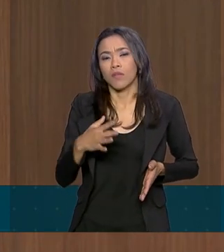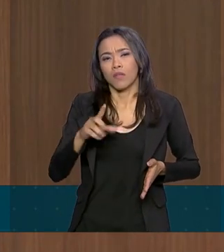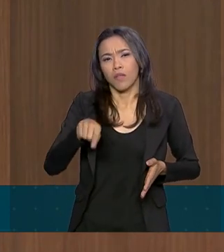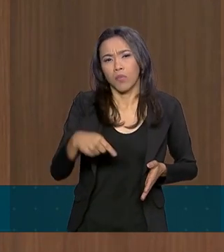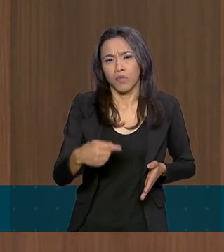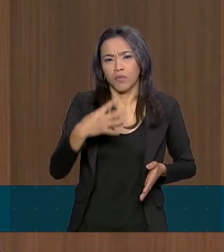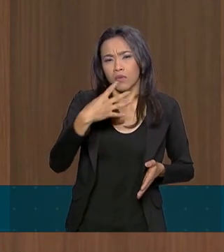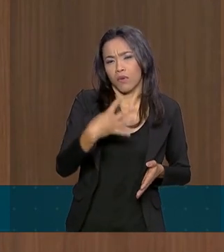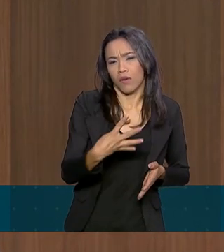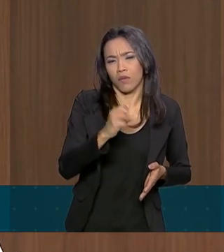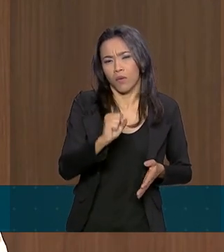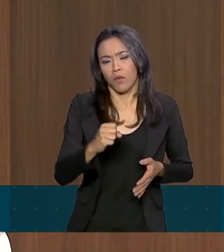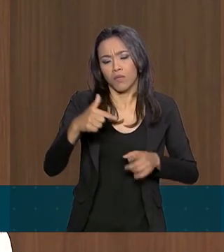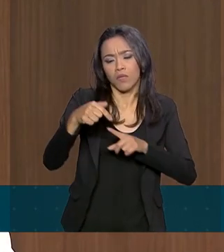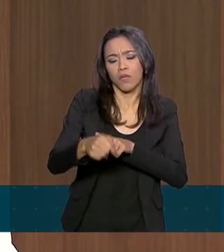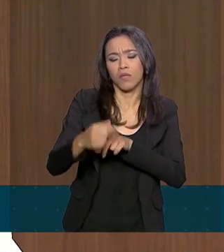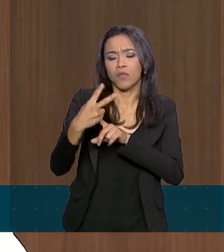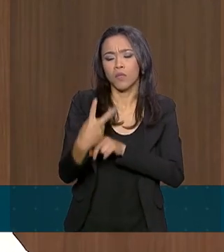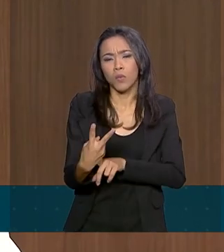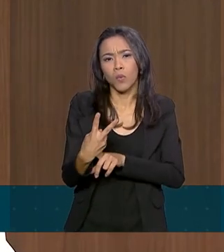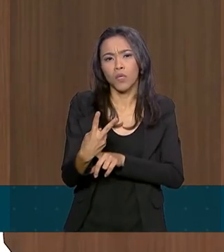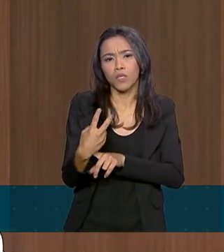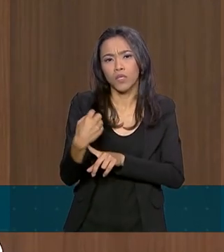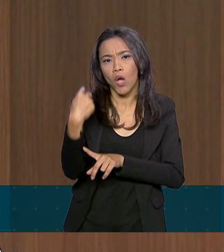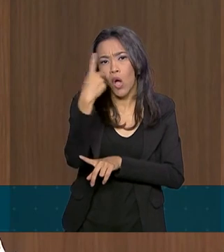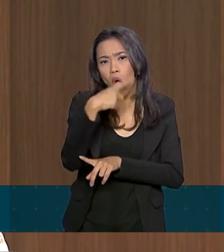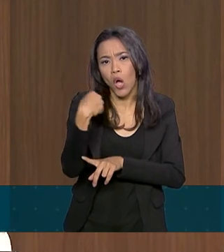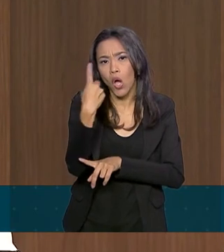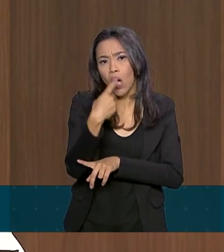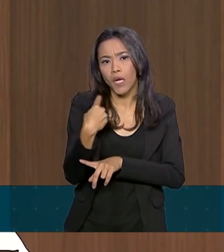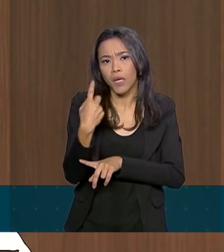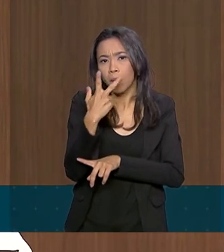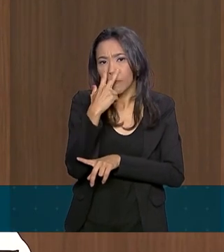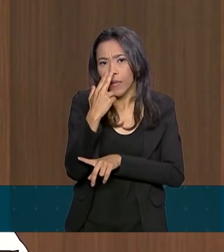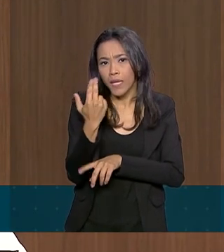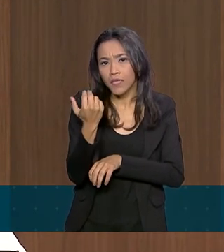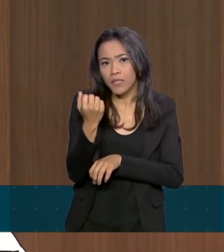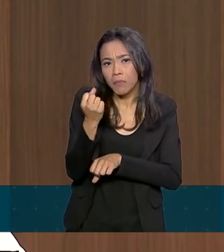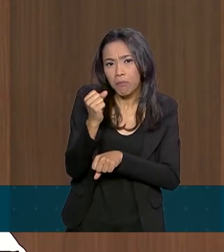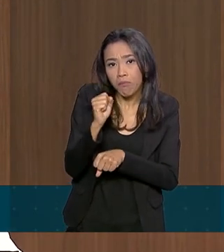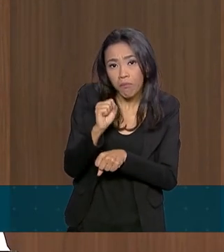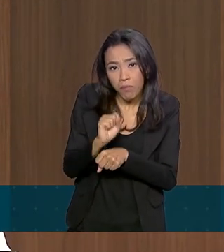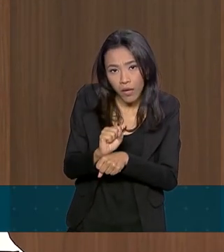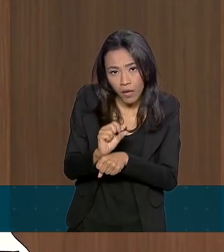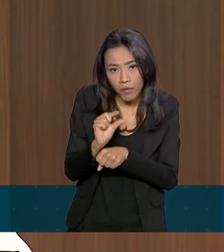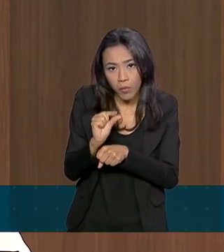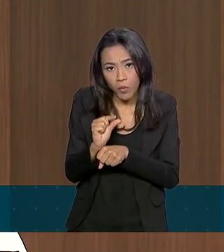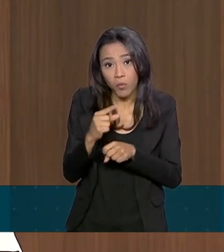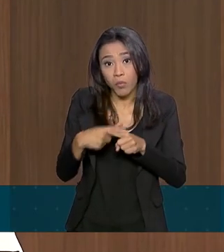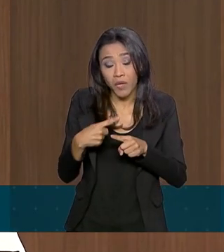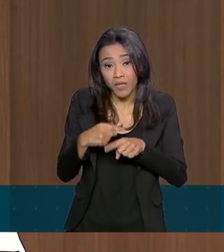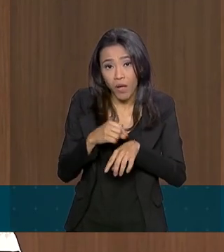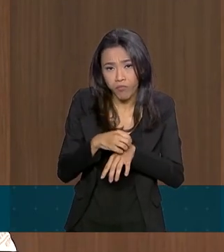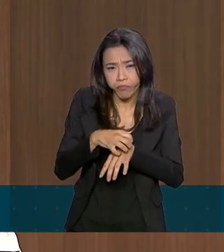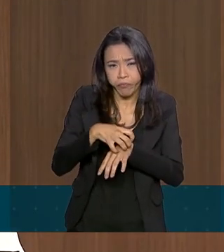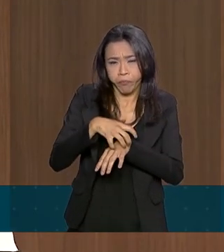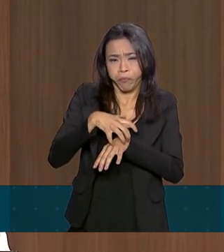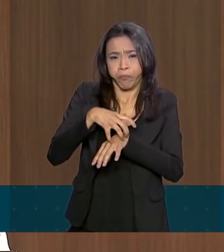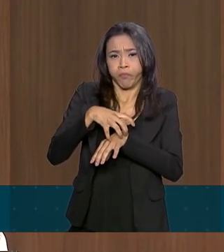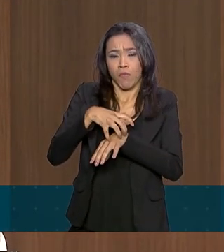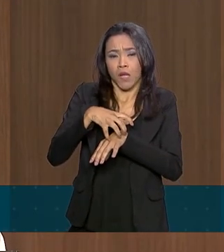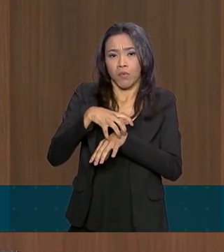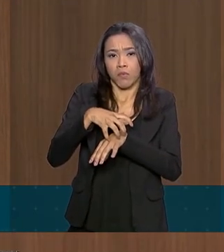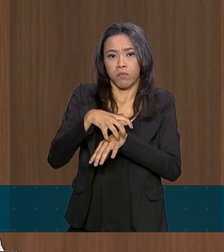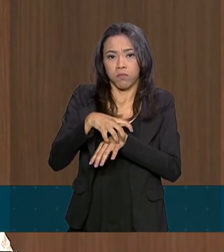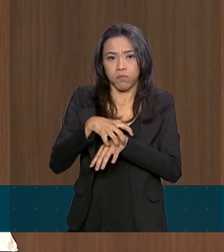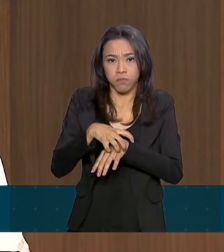72 horas, dá uma paralisada, que é o momento de máxima inflamação, até desinflamar de novo e ele